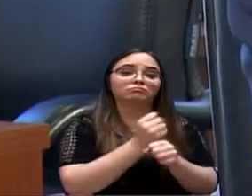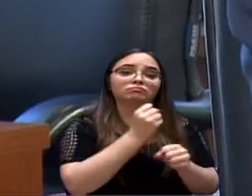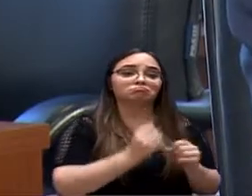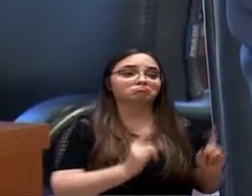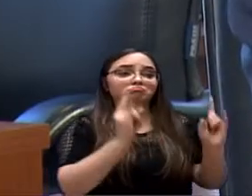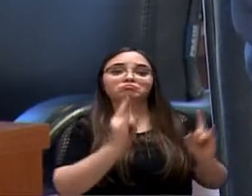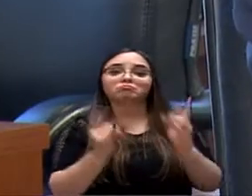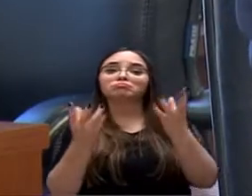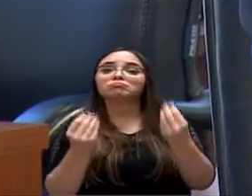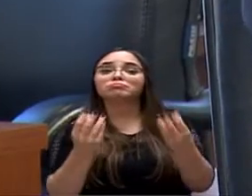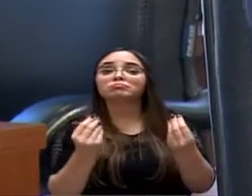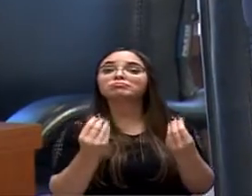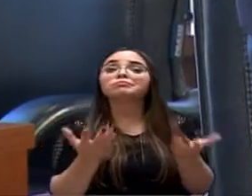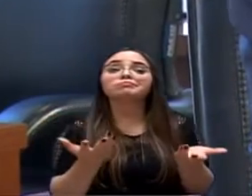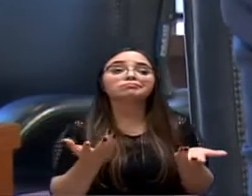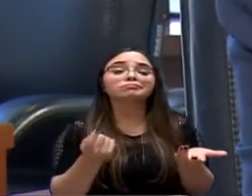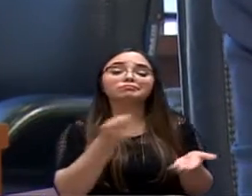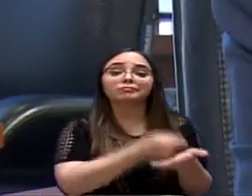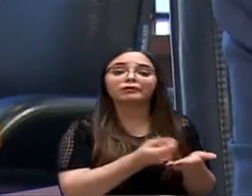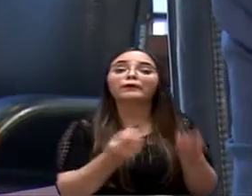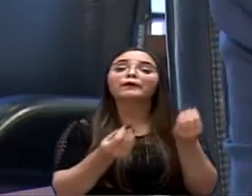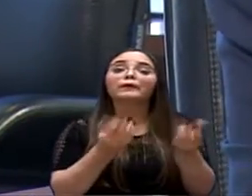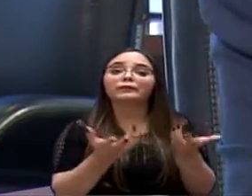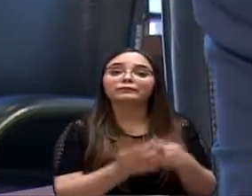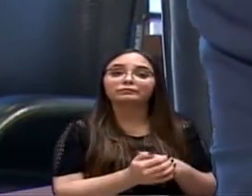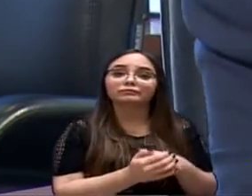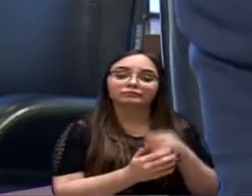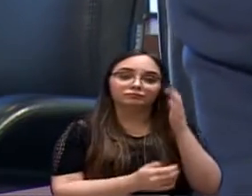um gasto adequado para fazer, não tem esse saldo em caixa.